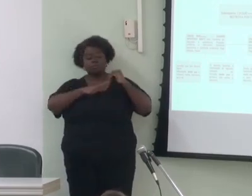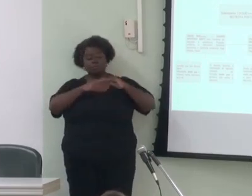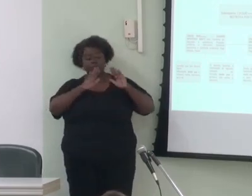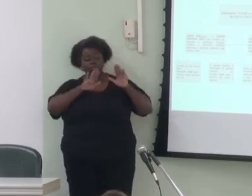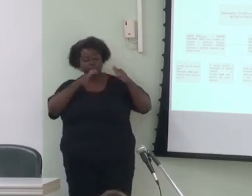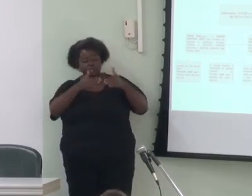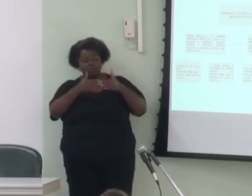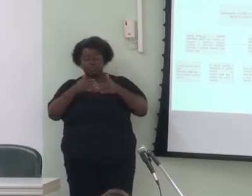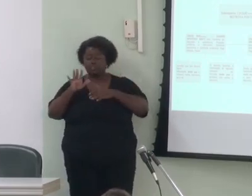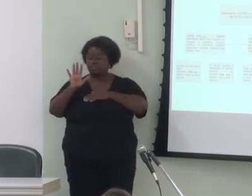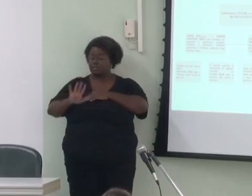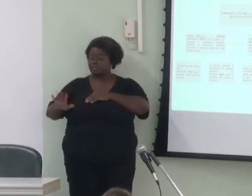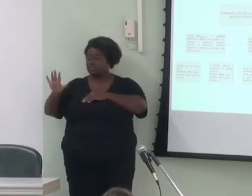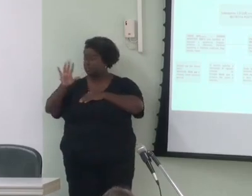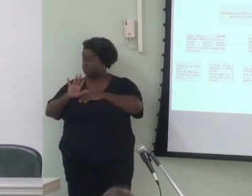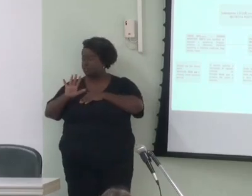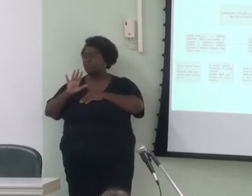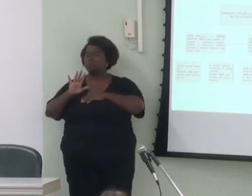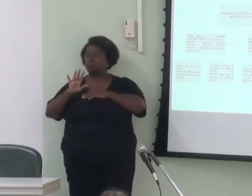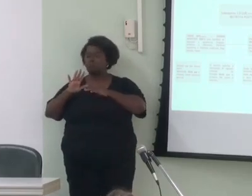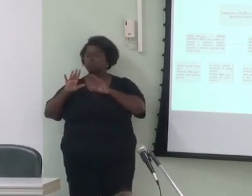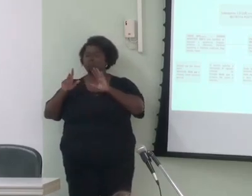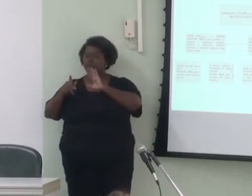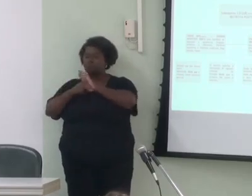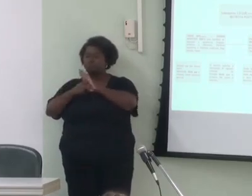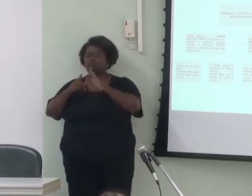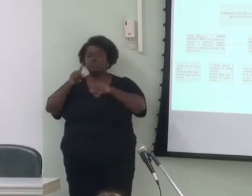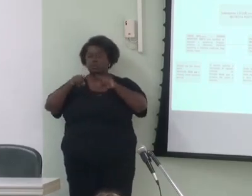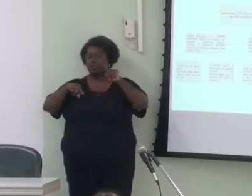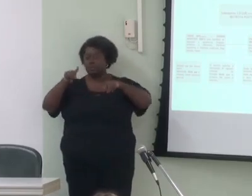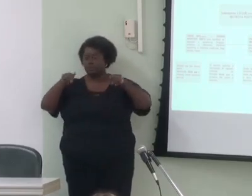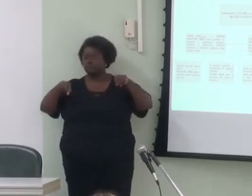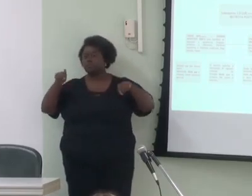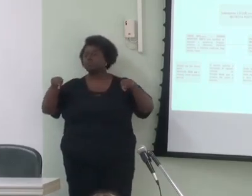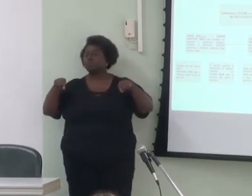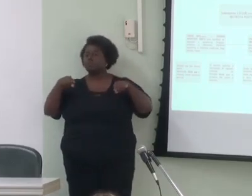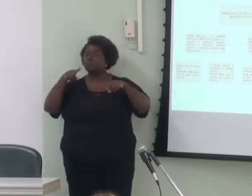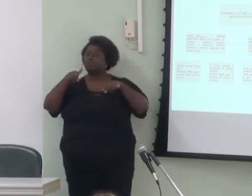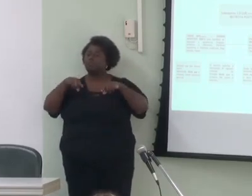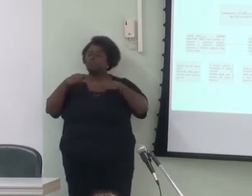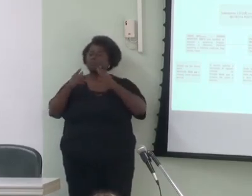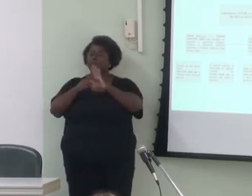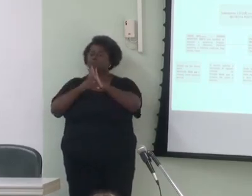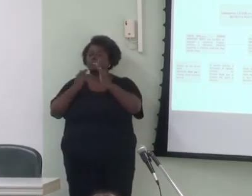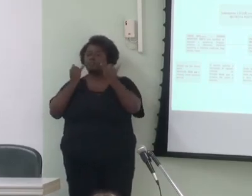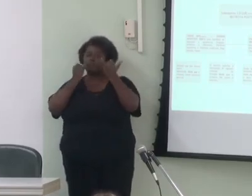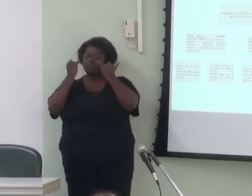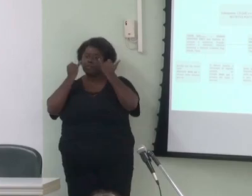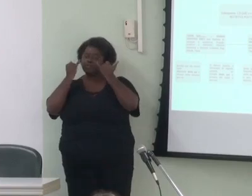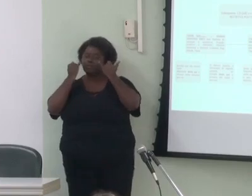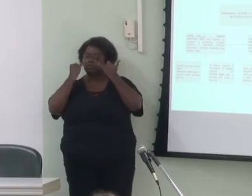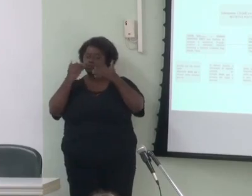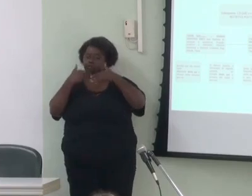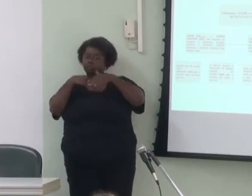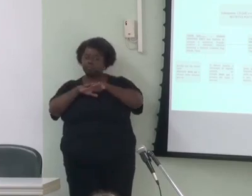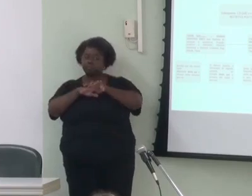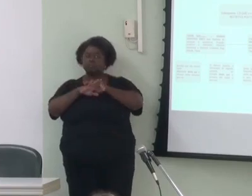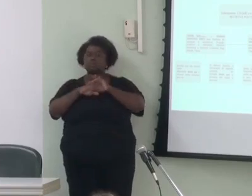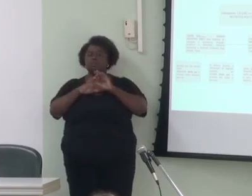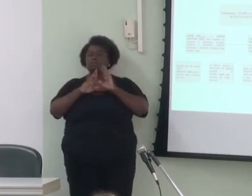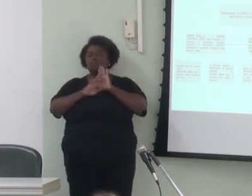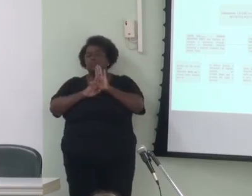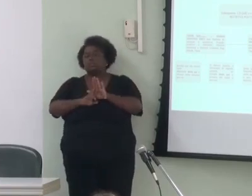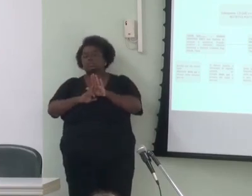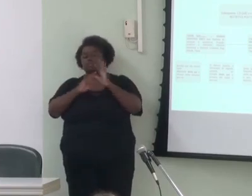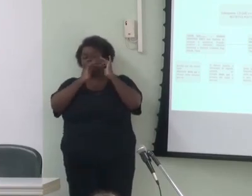há generalizações baseadas em alternância que também consistem em informações armazenadas na representação cognitiva dos